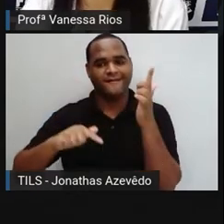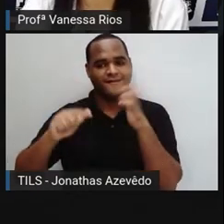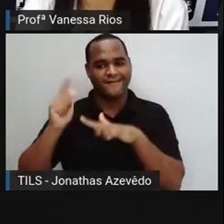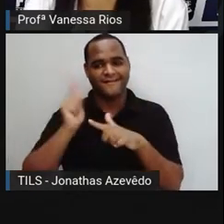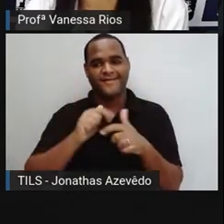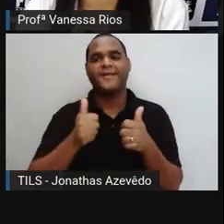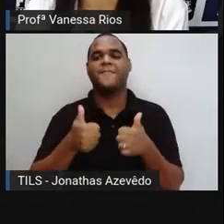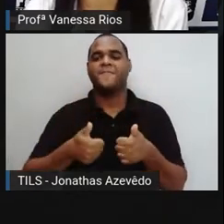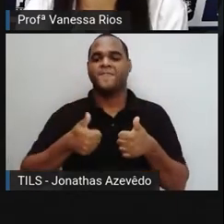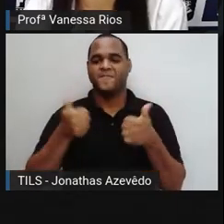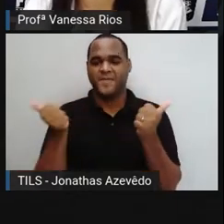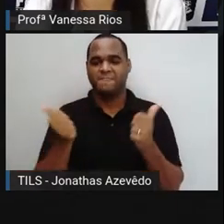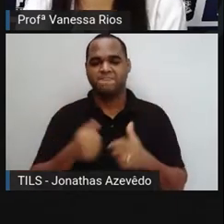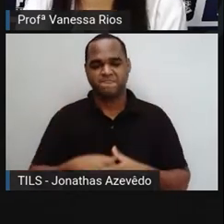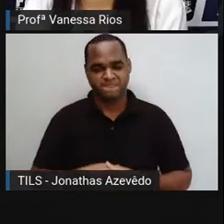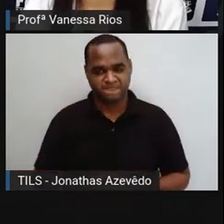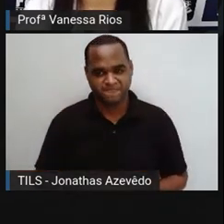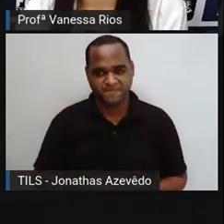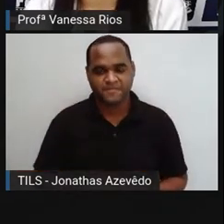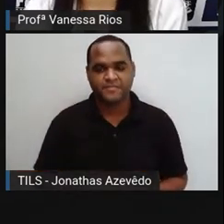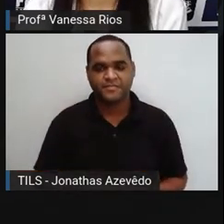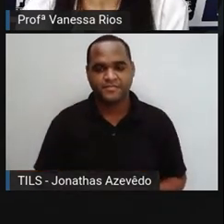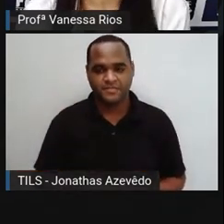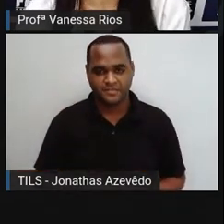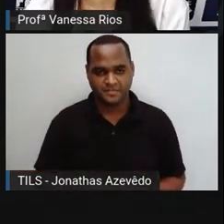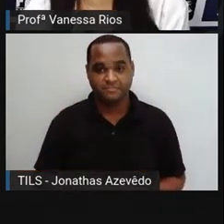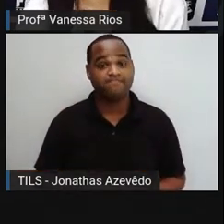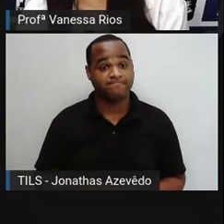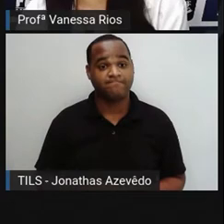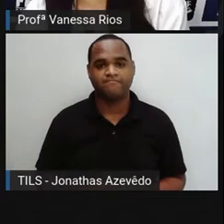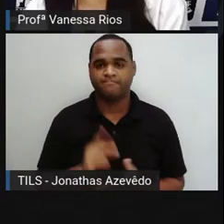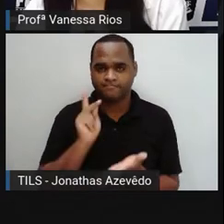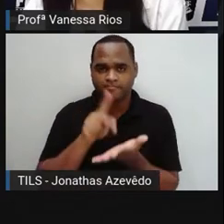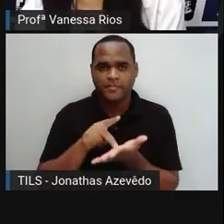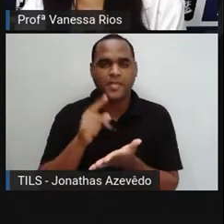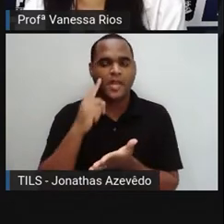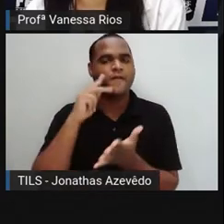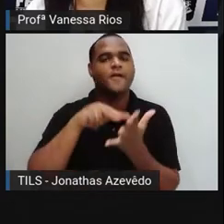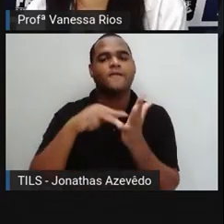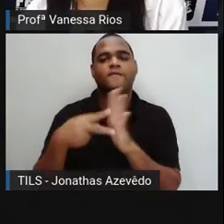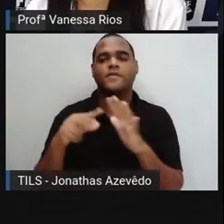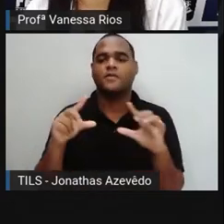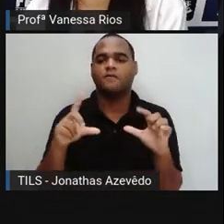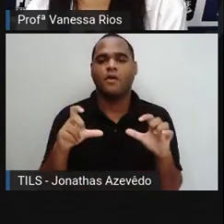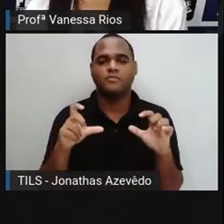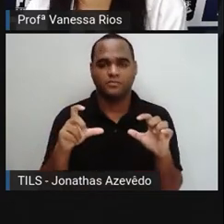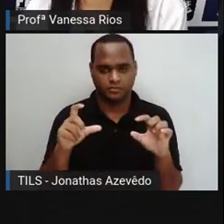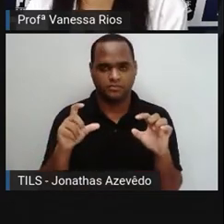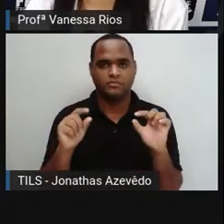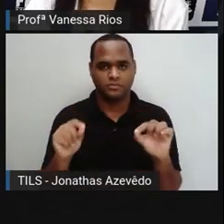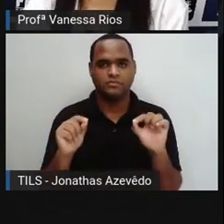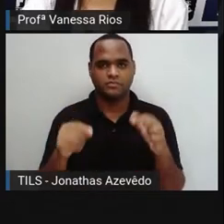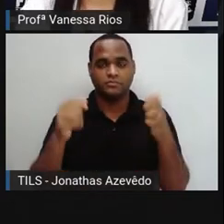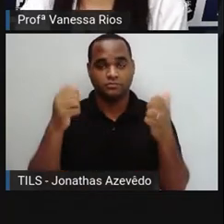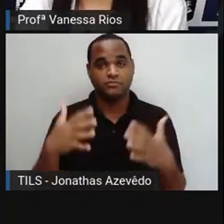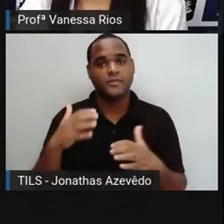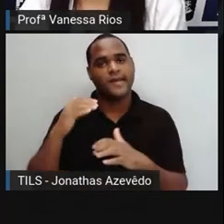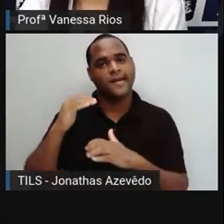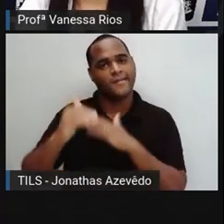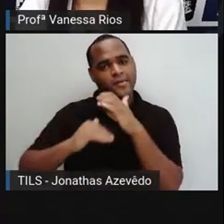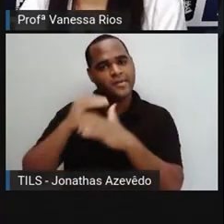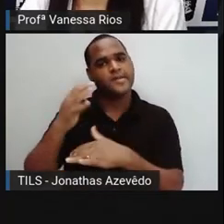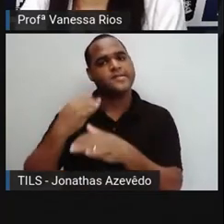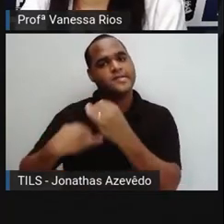sensível às radiações luminosas. Então, na verdade, a definição de fotografia traz aí o processo